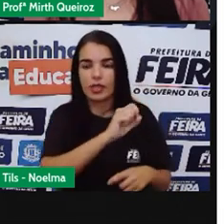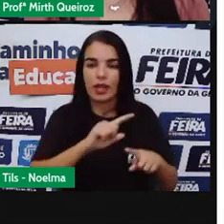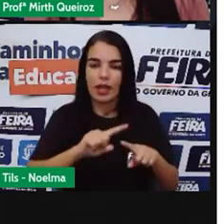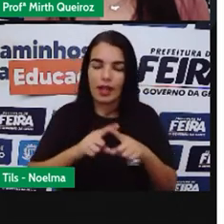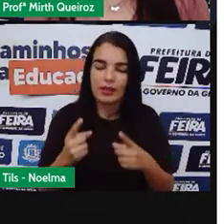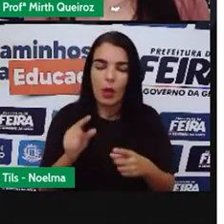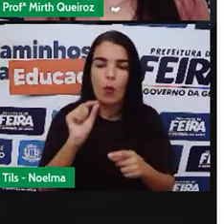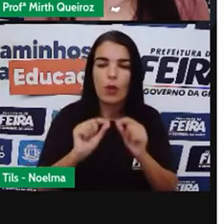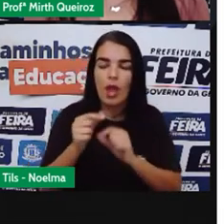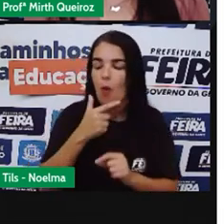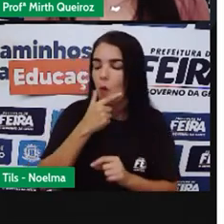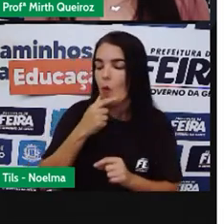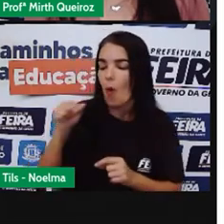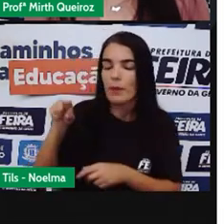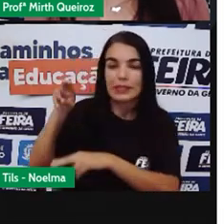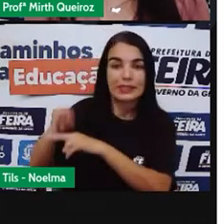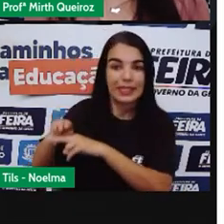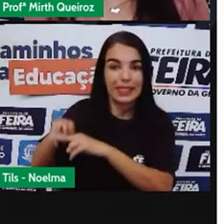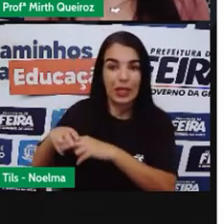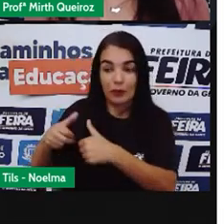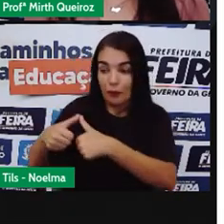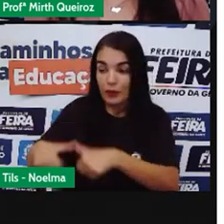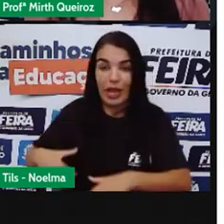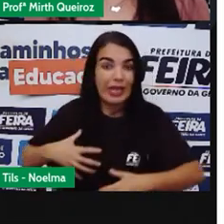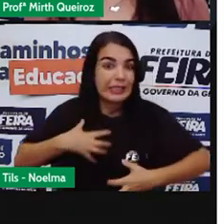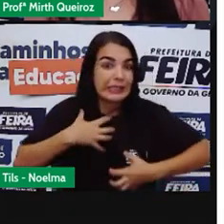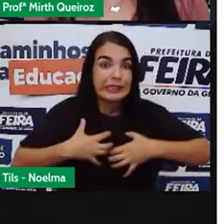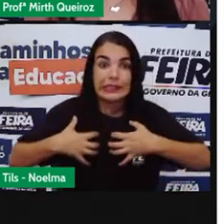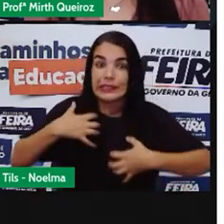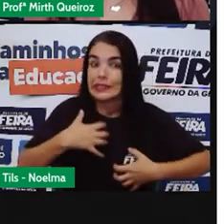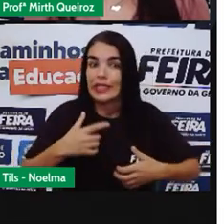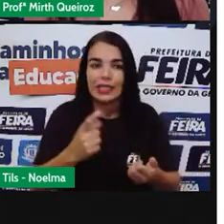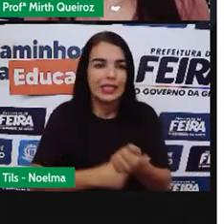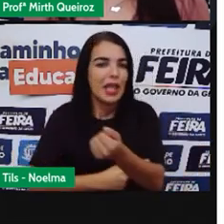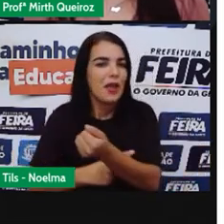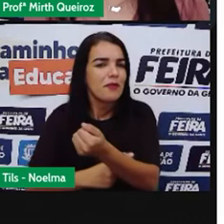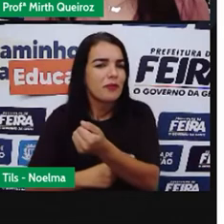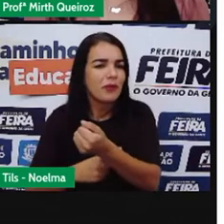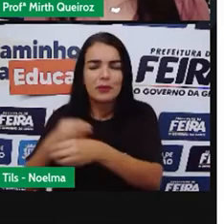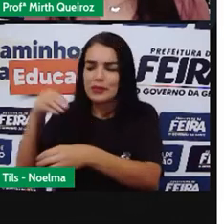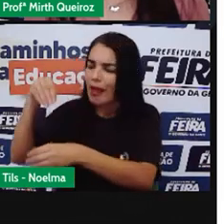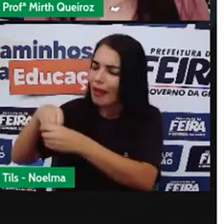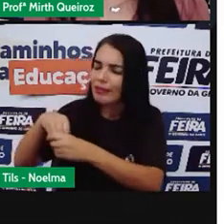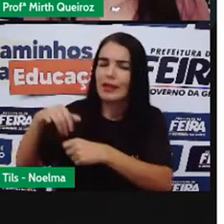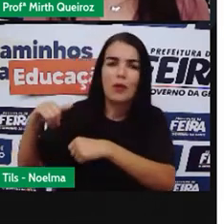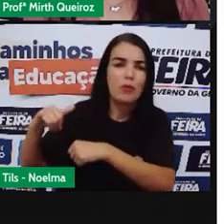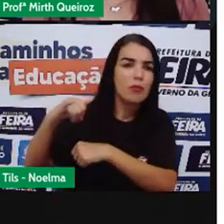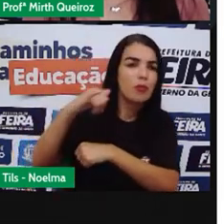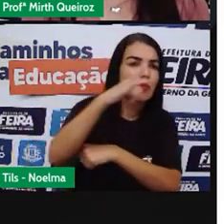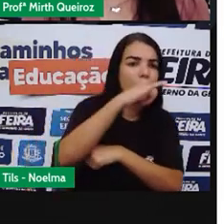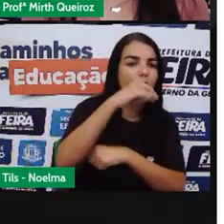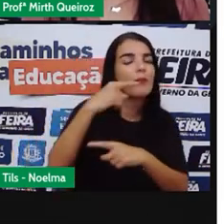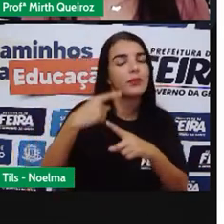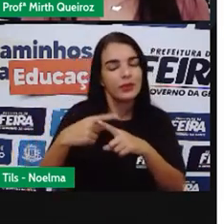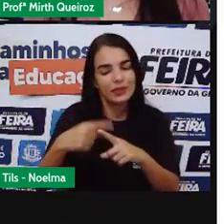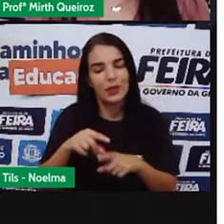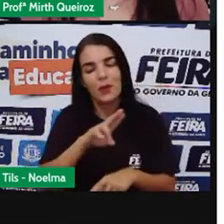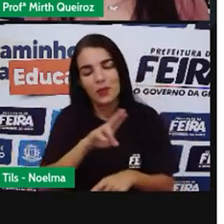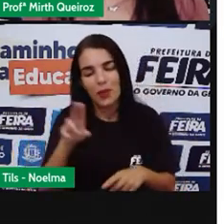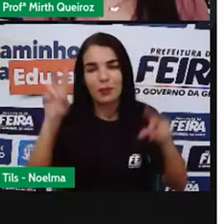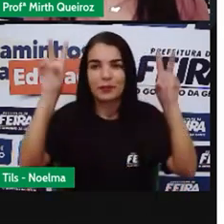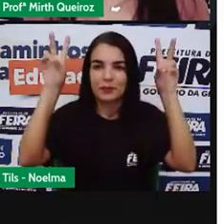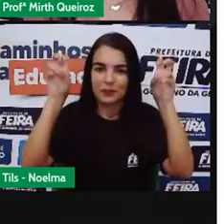passageiro, ele fica ali, muito nervoso ali dentro do avião. Por isso que o texto se chama